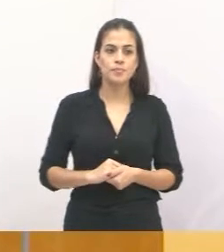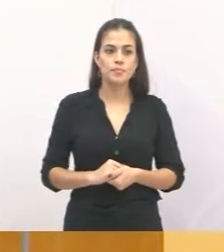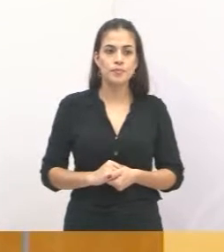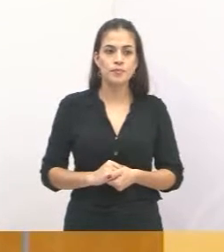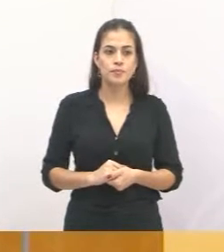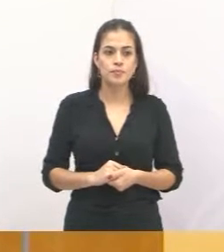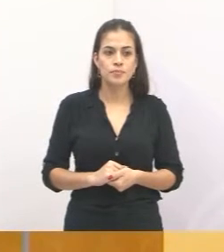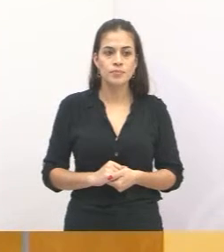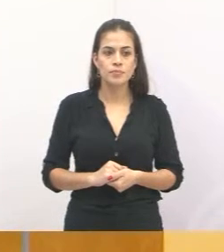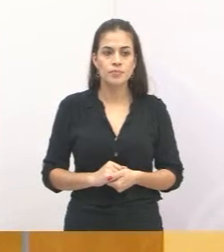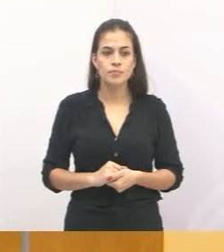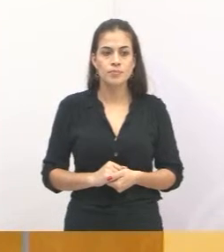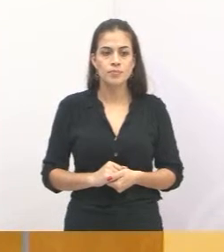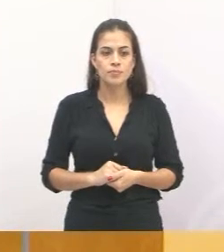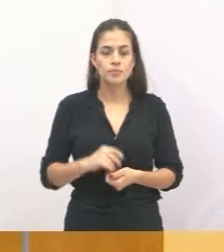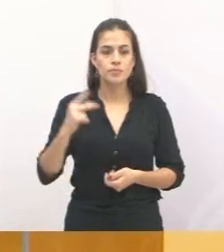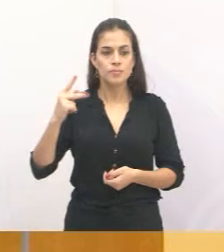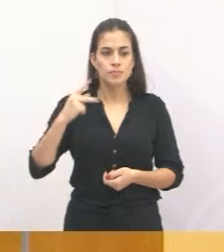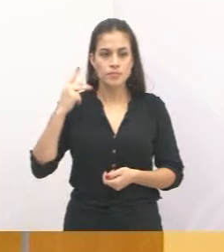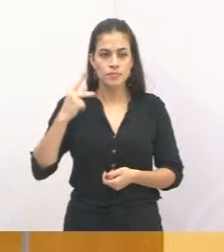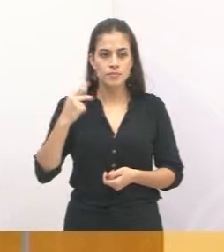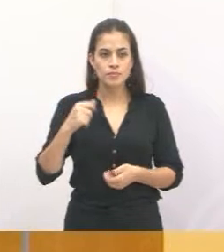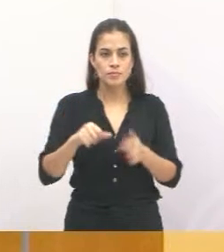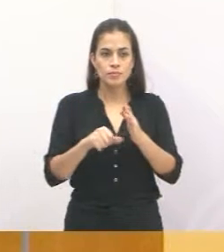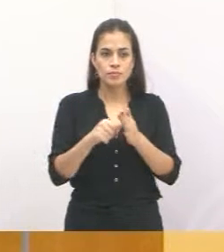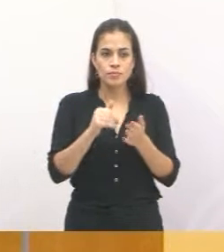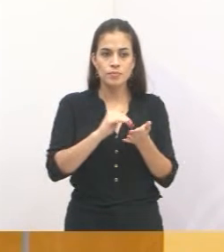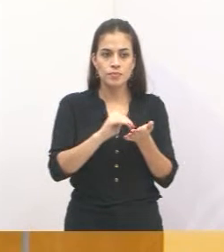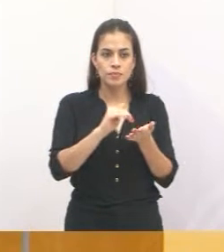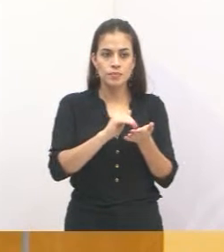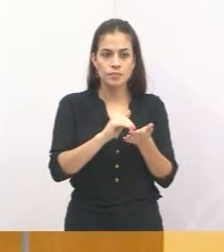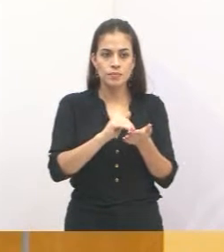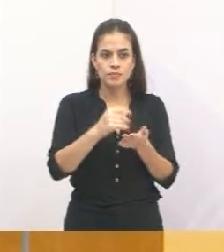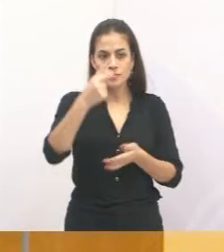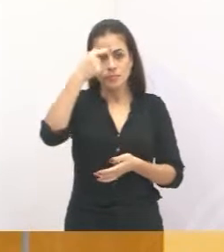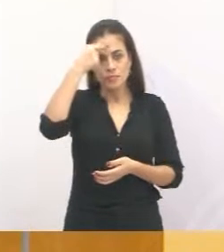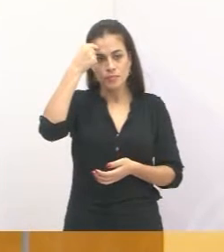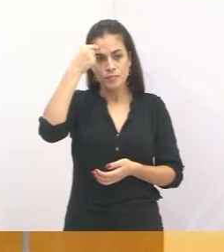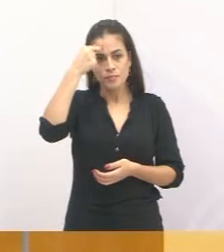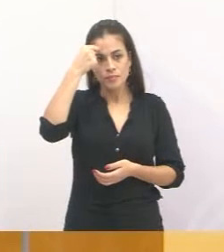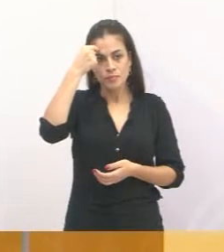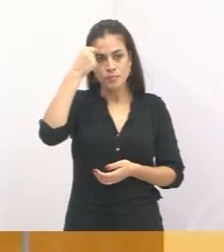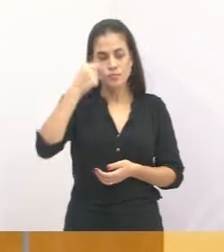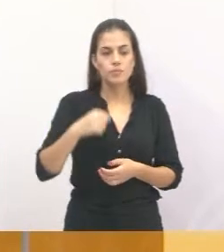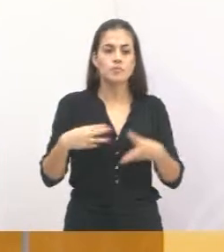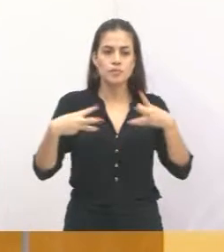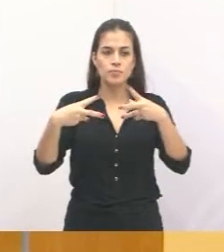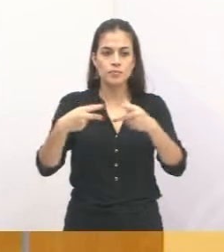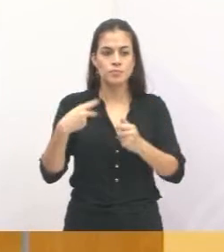Rogério Timóteo, Republicanos. E